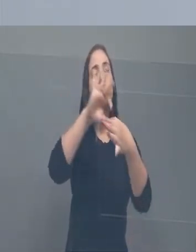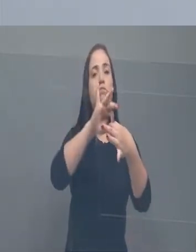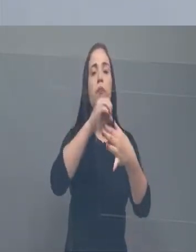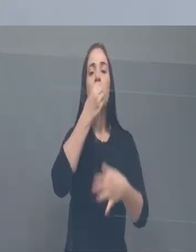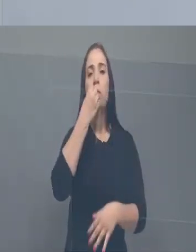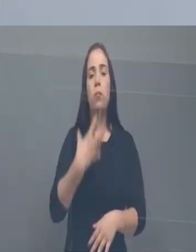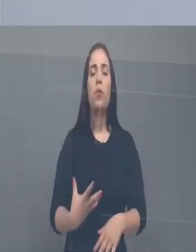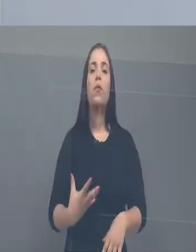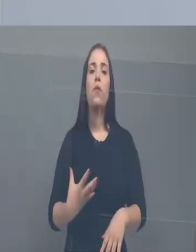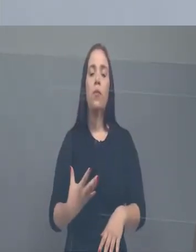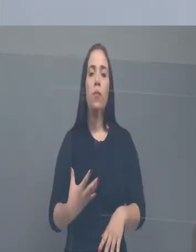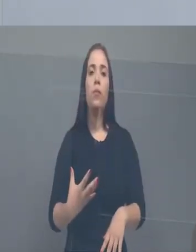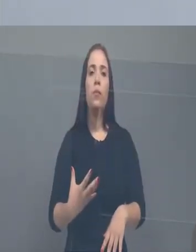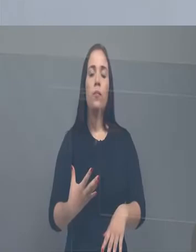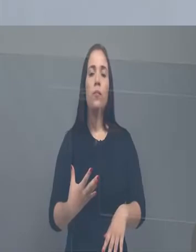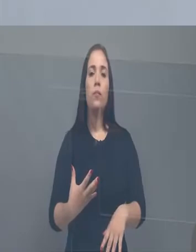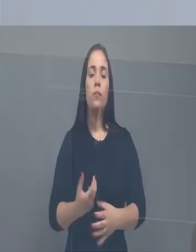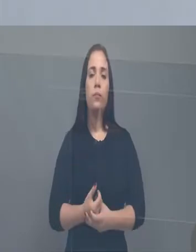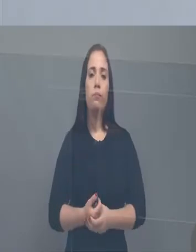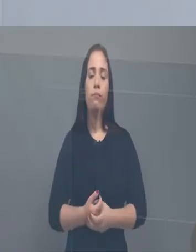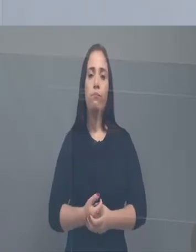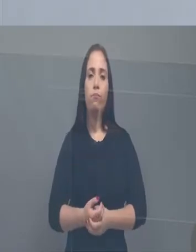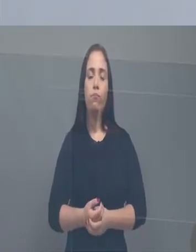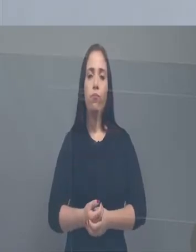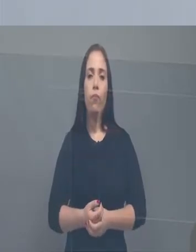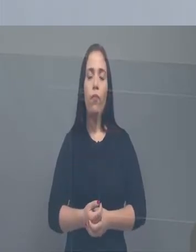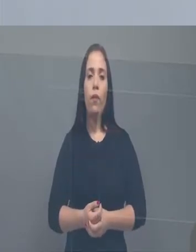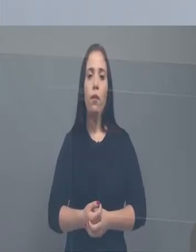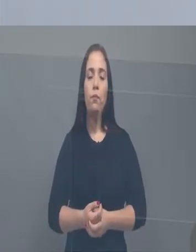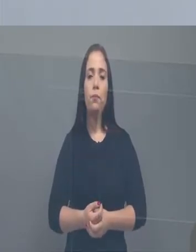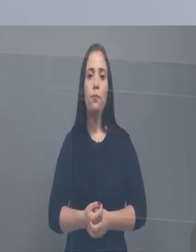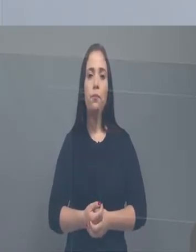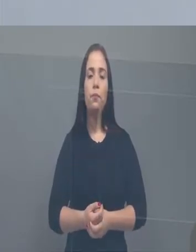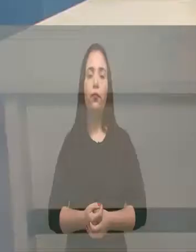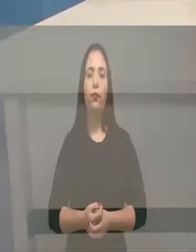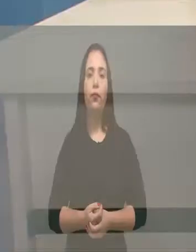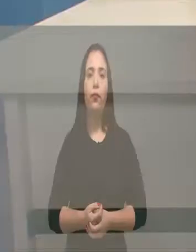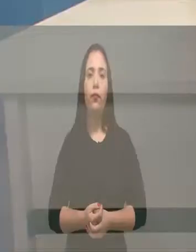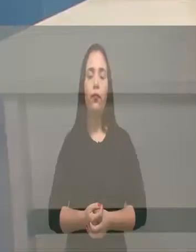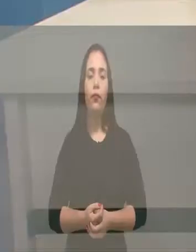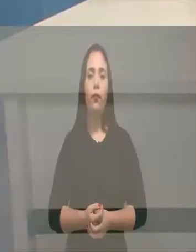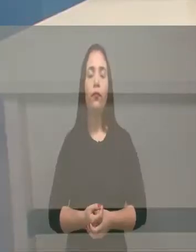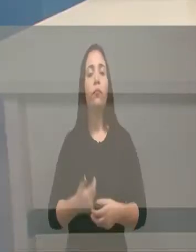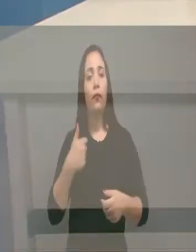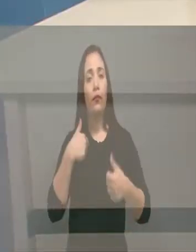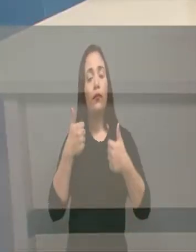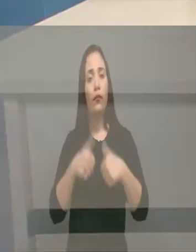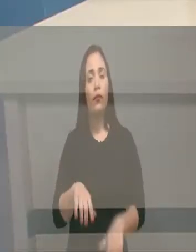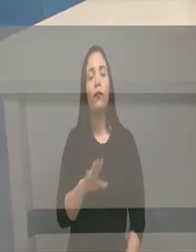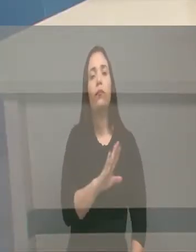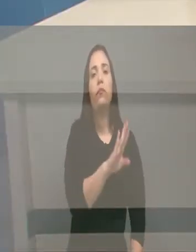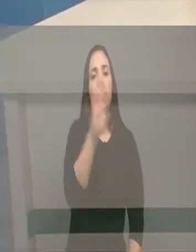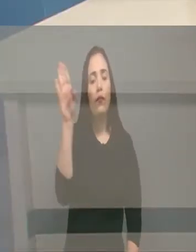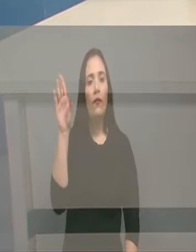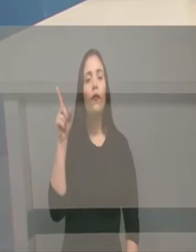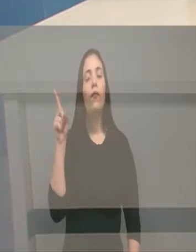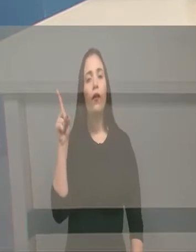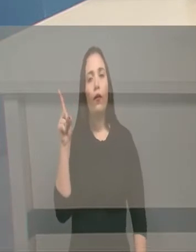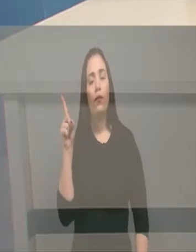só ter segurança livre que a gente quer botar, né, deputado? É, de qualquer maneira, eu estive lá, inclusive